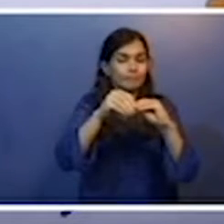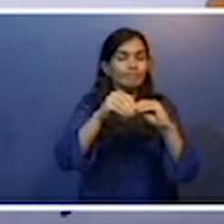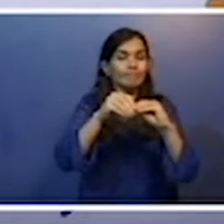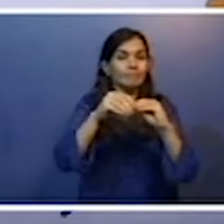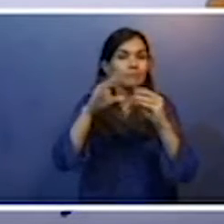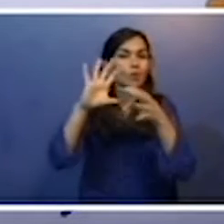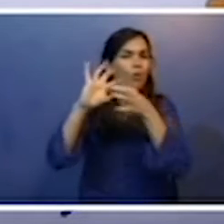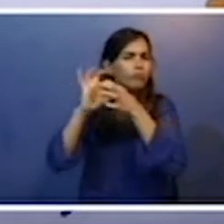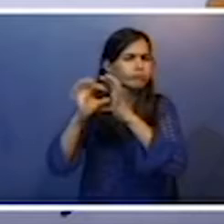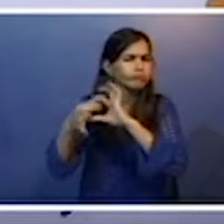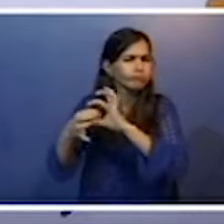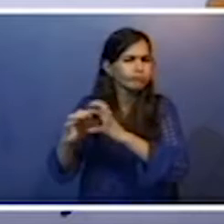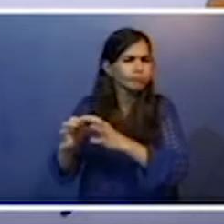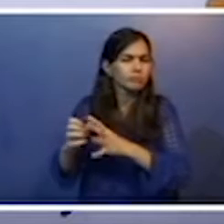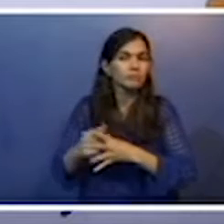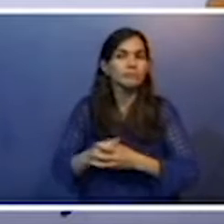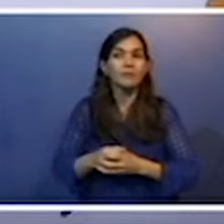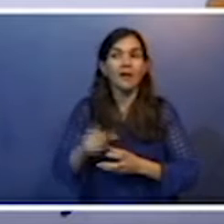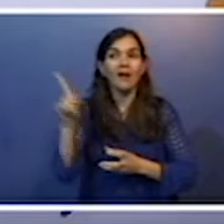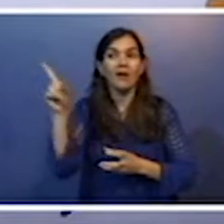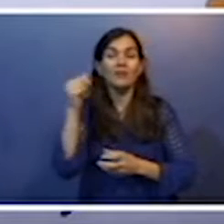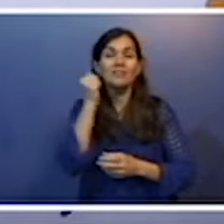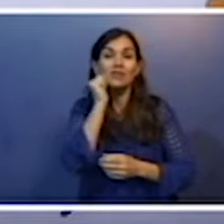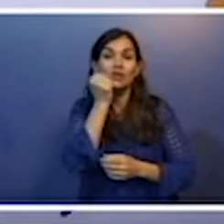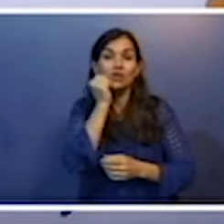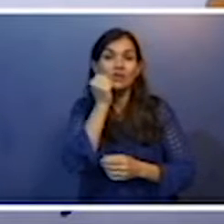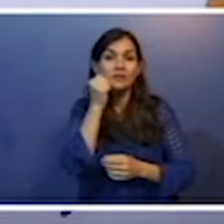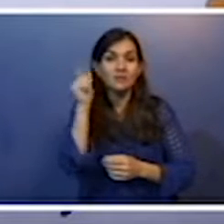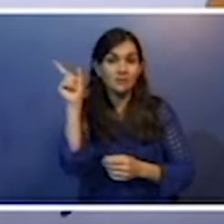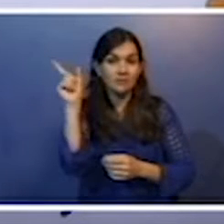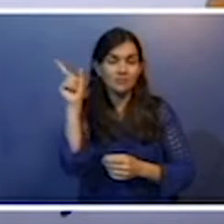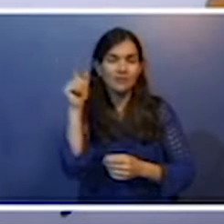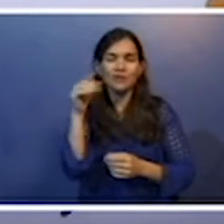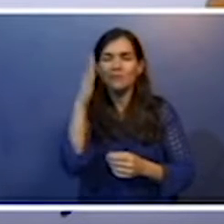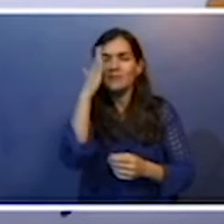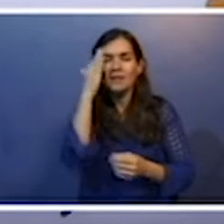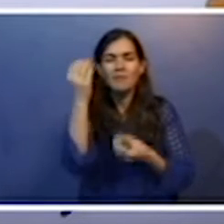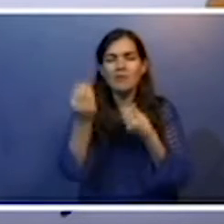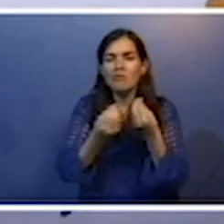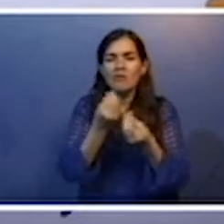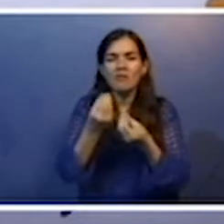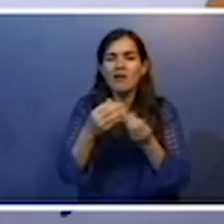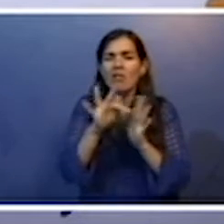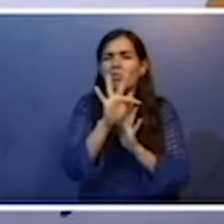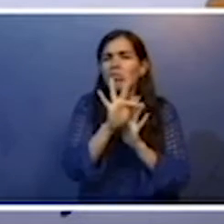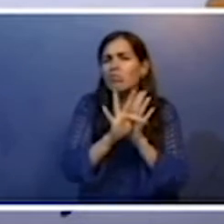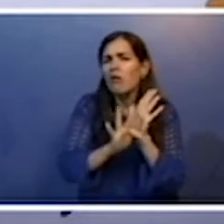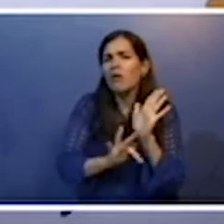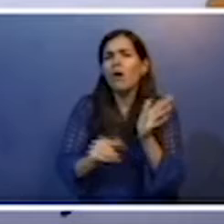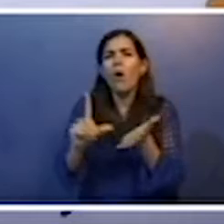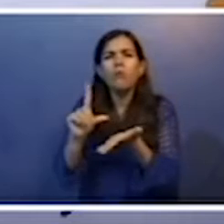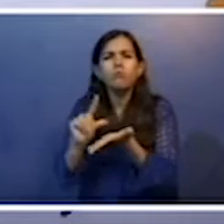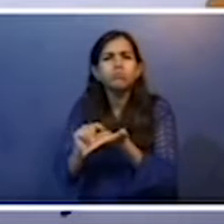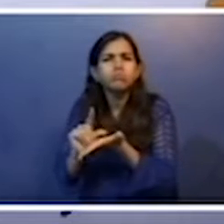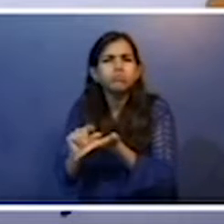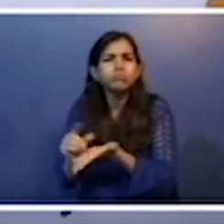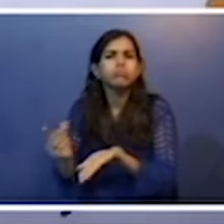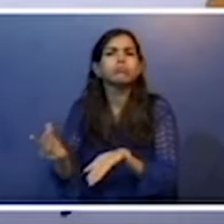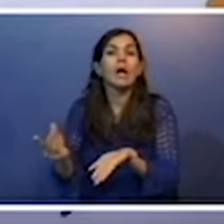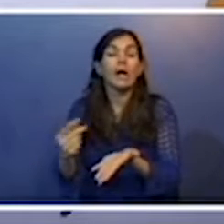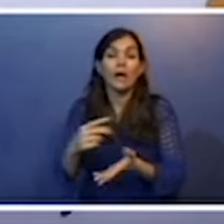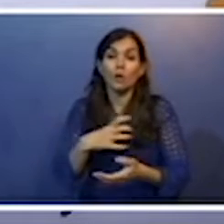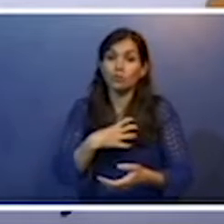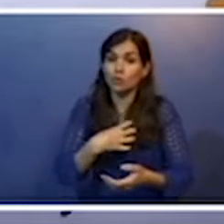trouxe ali uma imagem de um cientista, tá? Só para vocês entenderem que são textos assim, feitos, né? Os